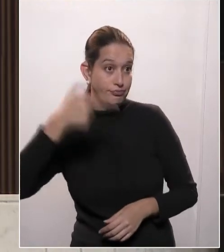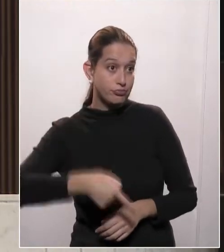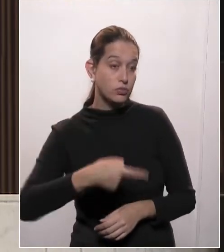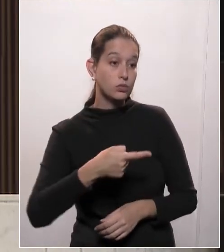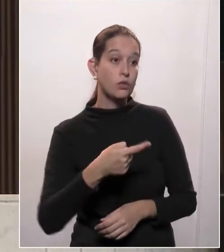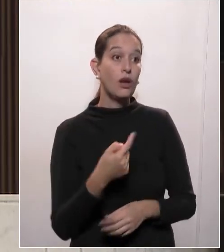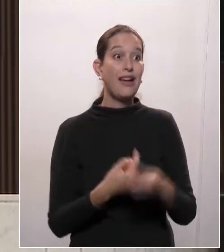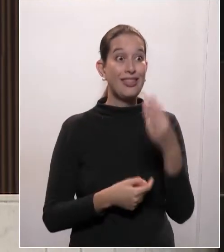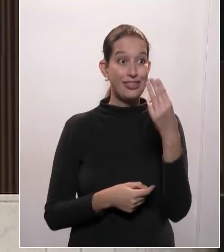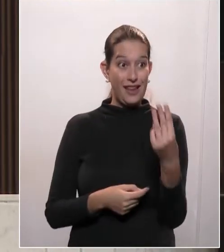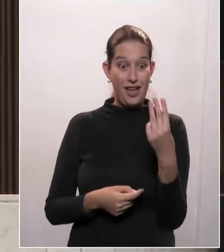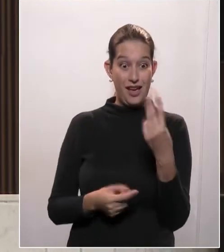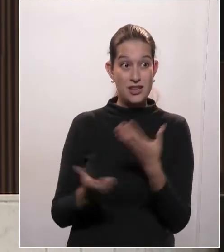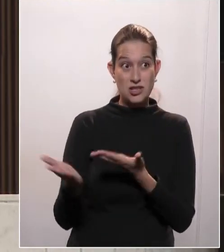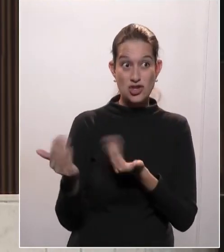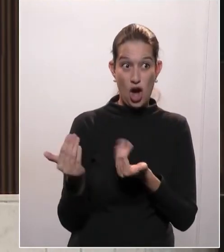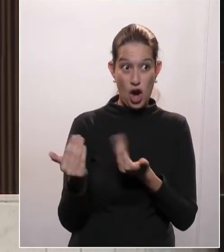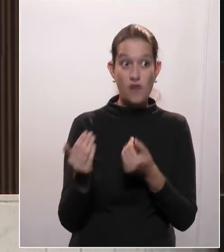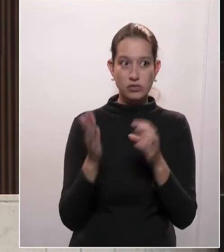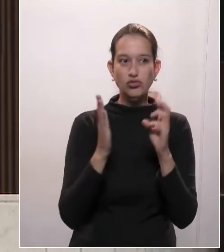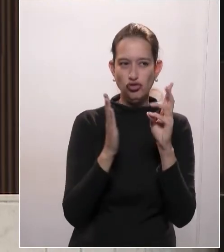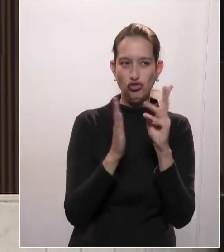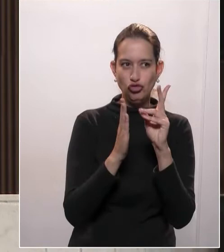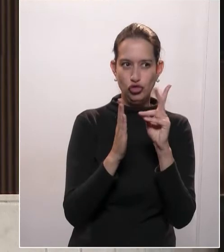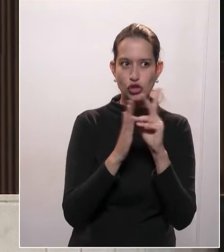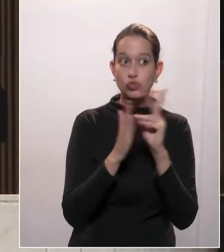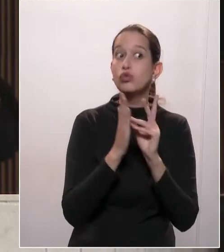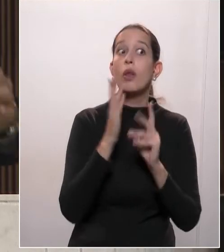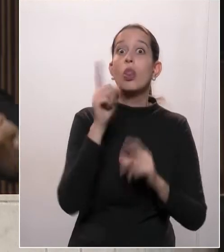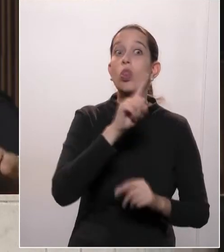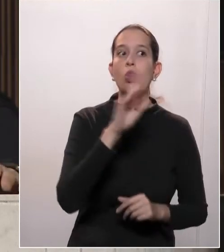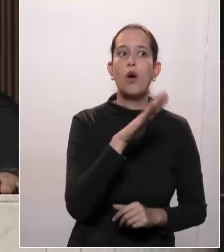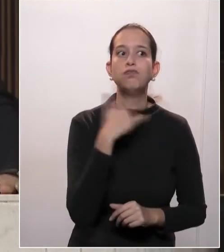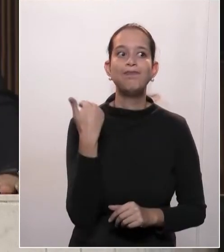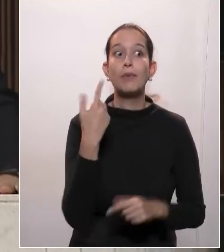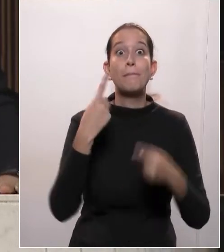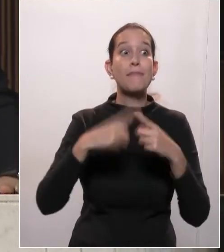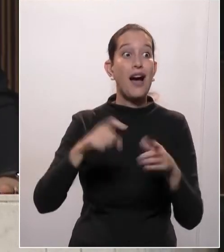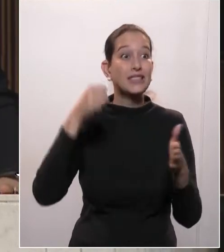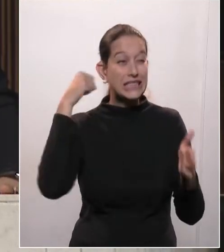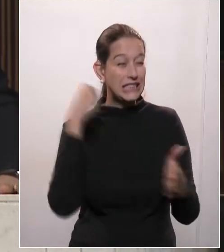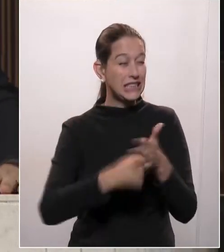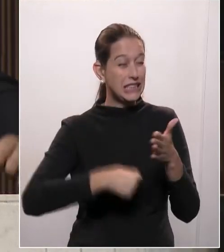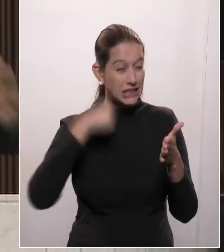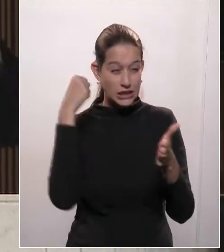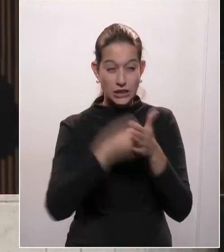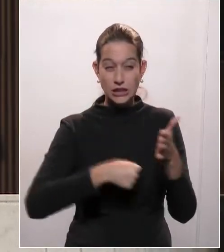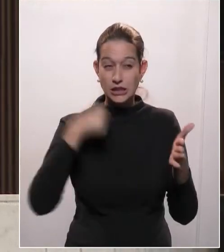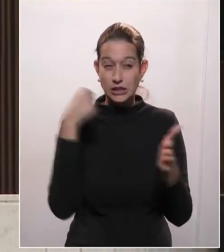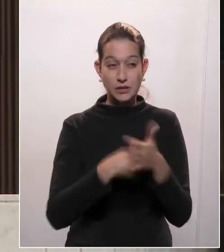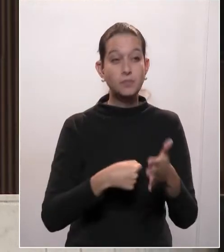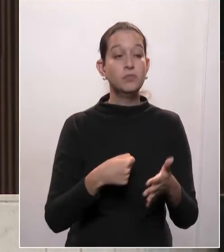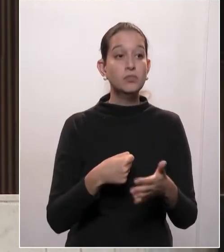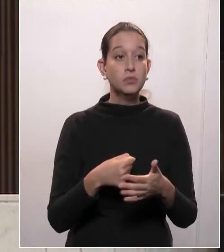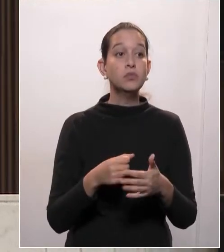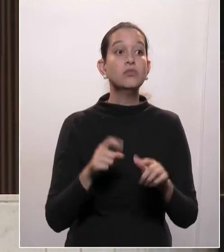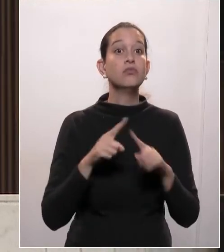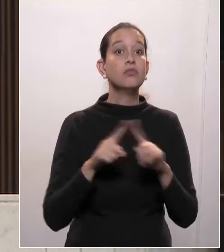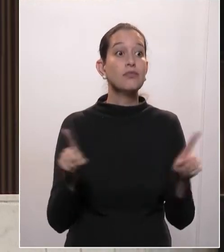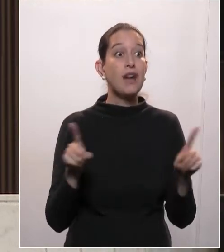indígenas, foram agredidos. E a motivação da morte, segundo os agressores,